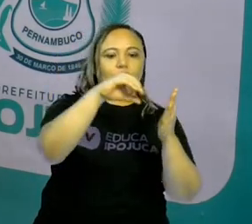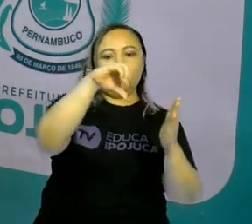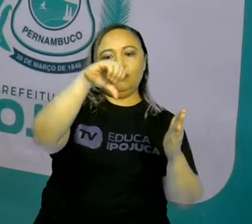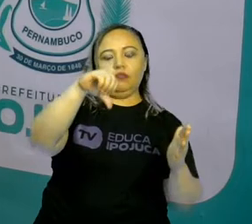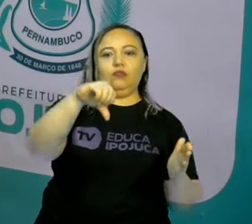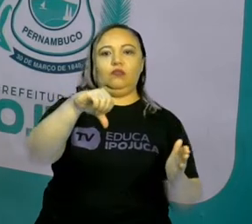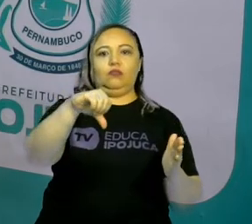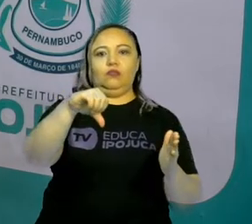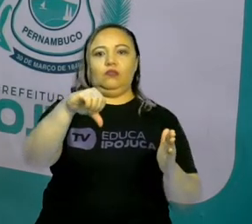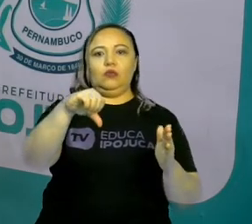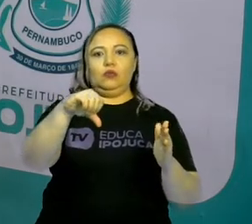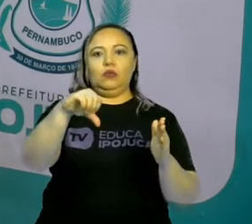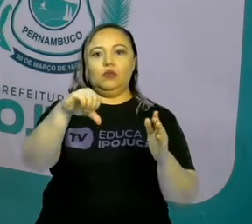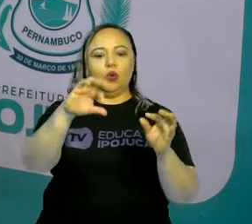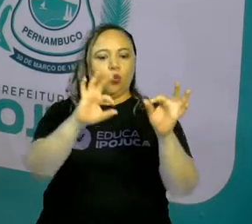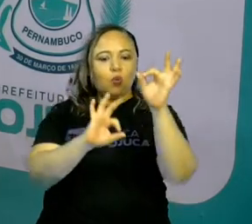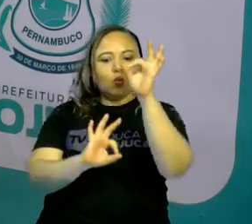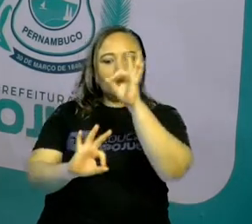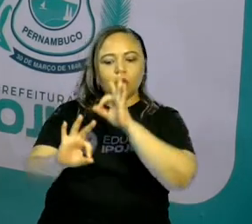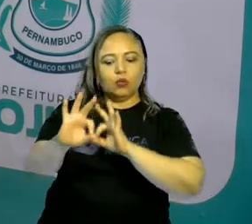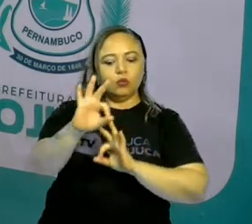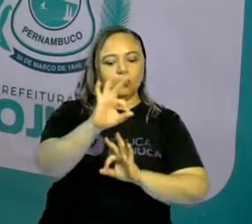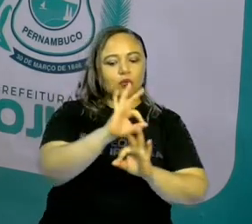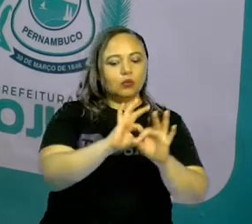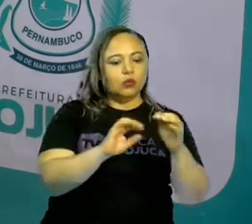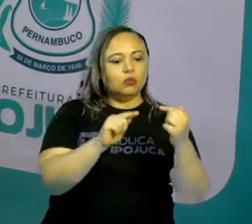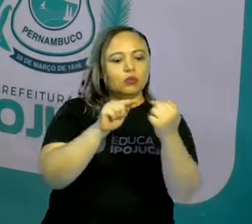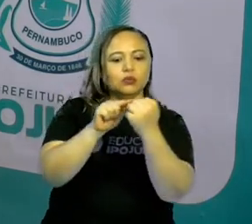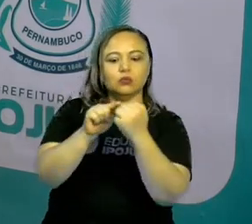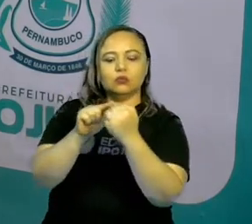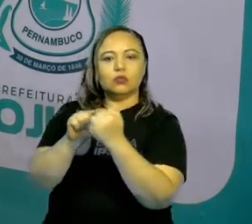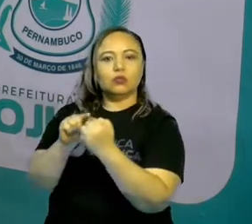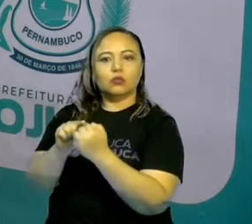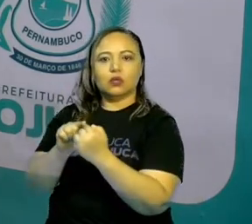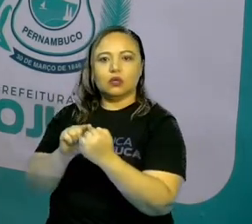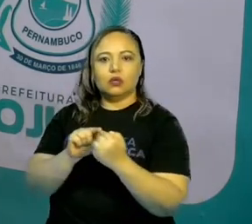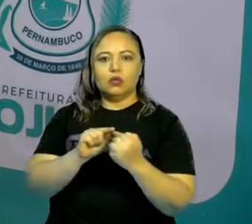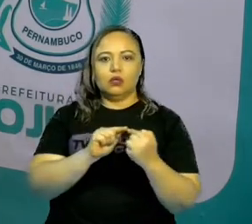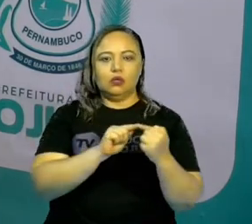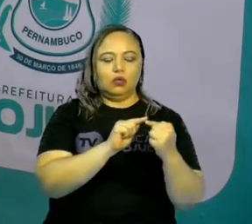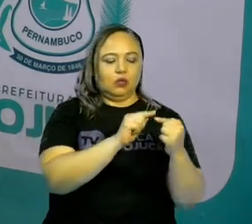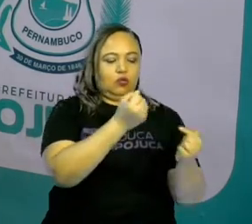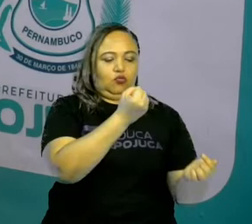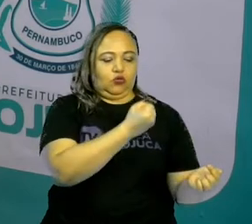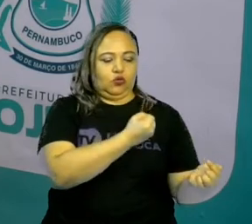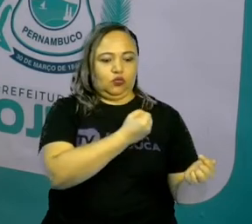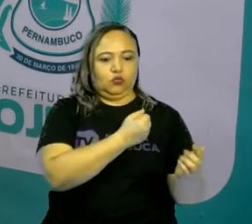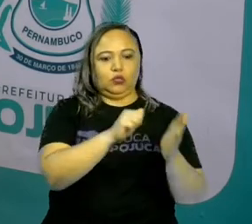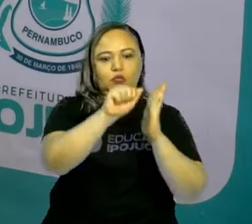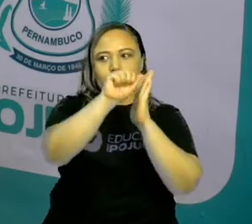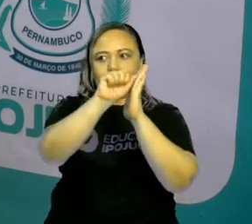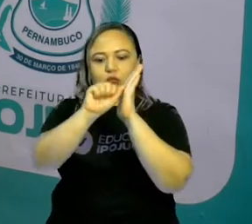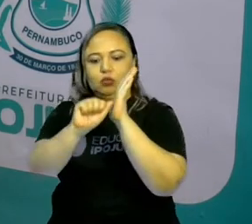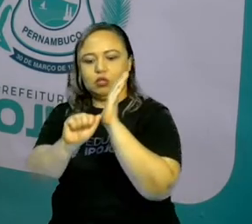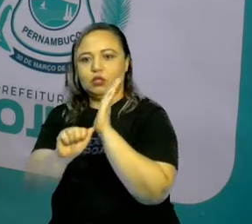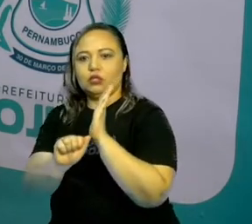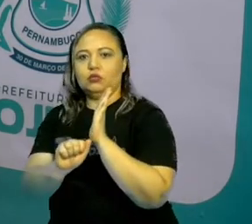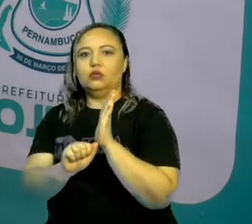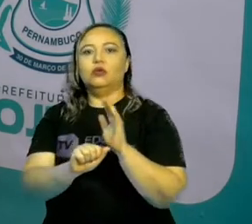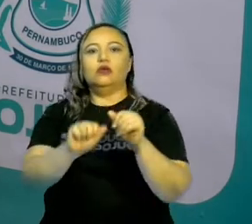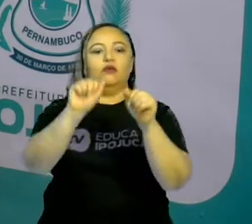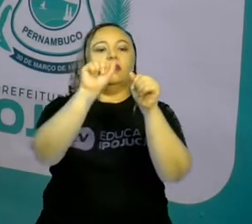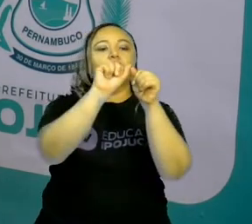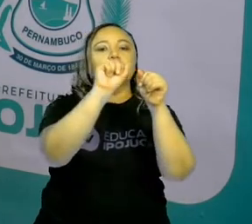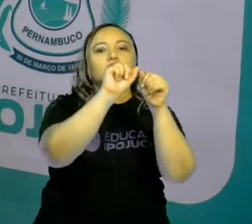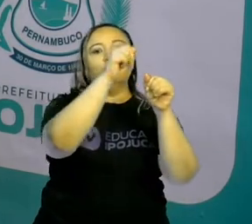Posso fazer várias combinações, diferentes combinações com esses algarismos para formar os